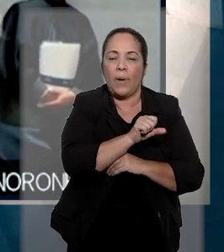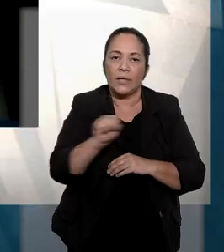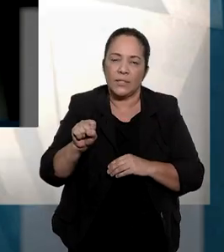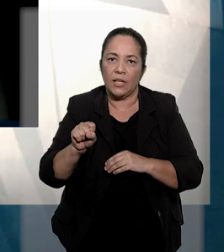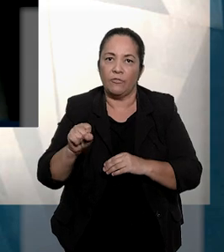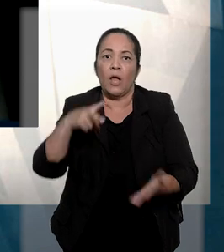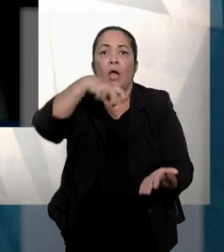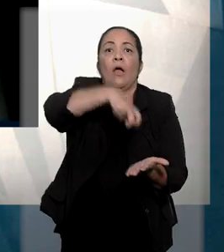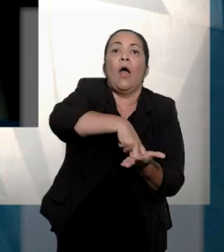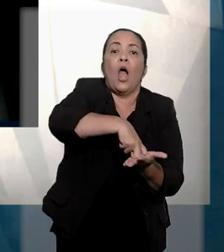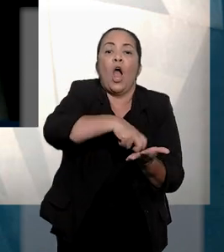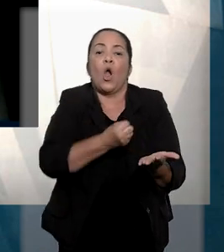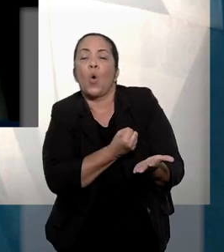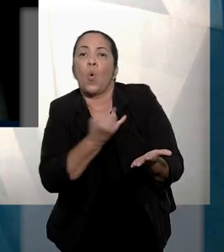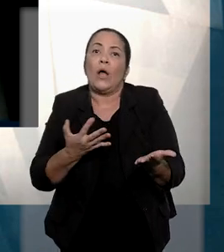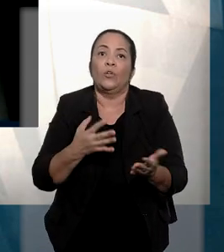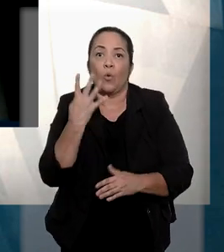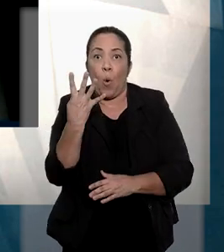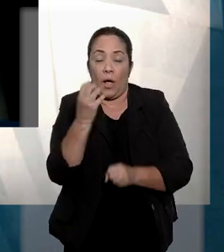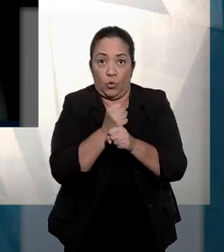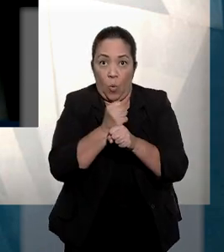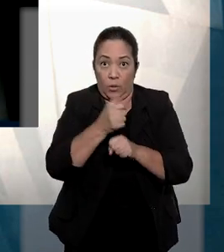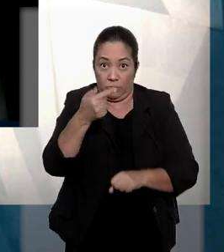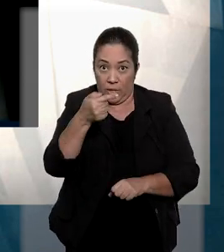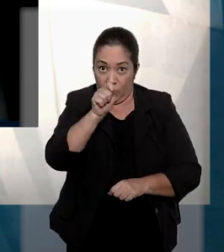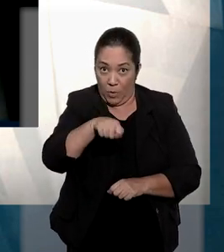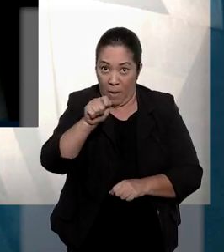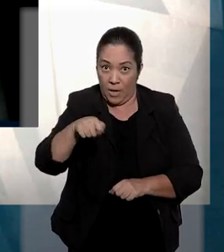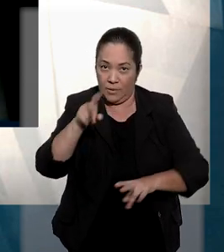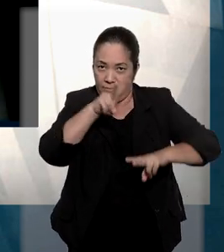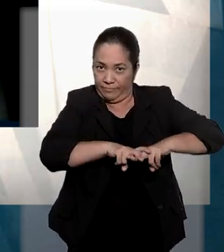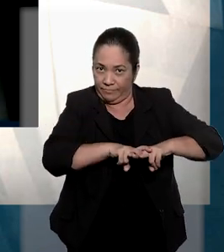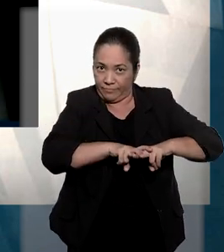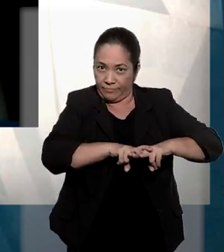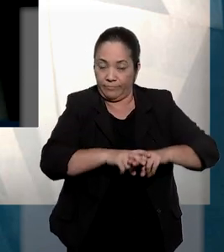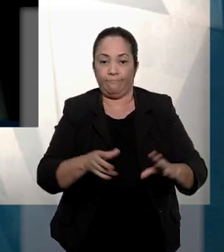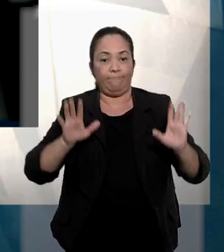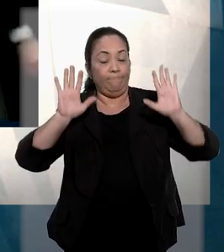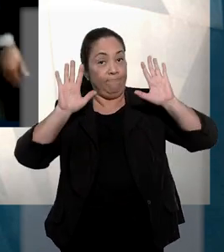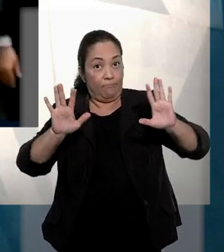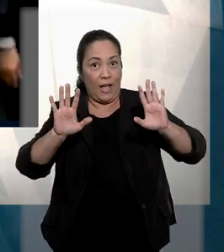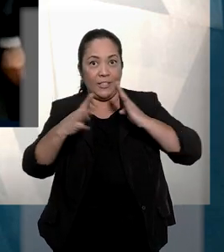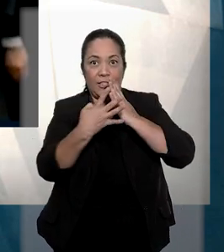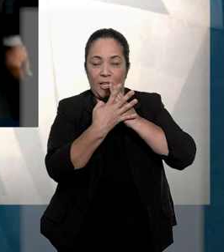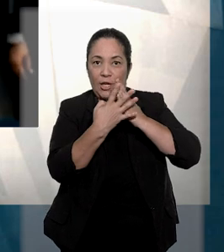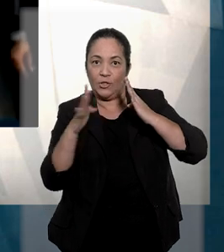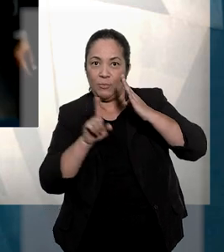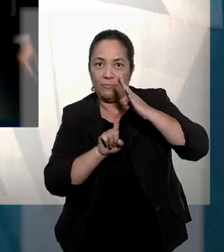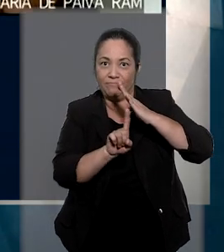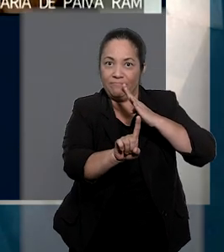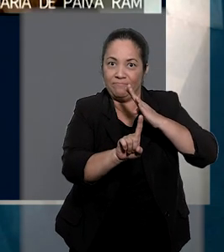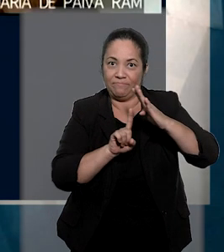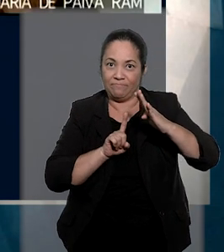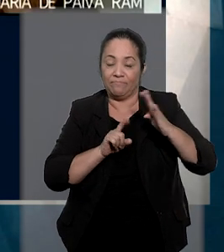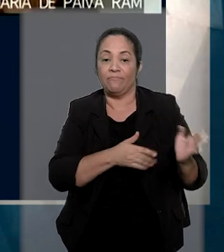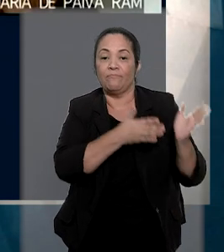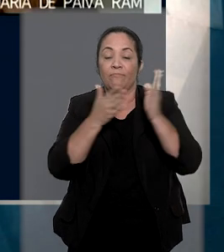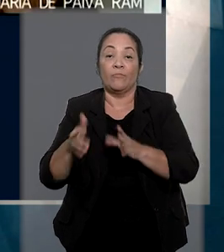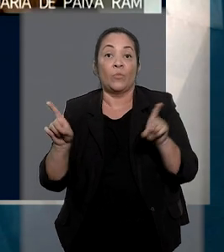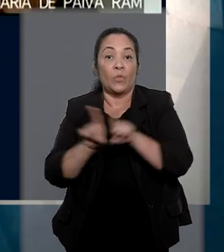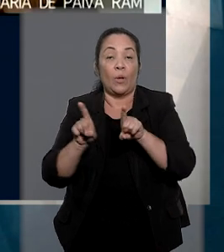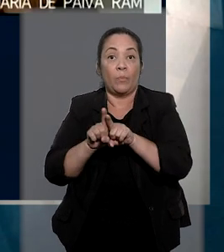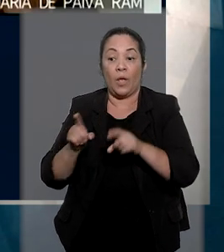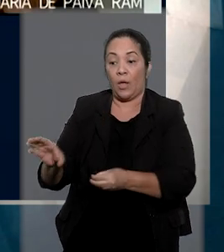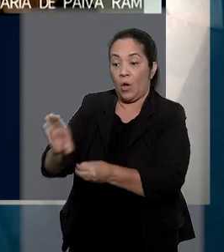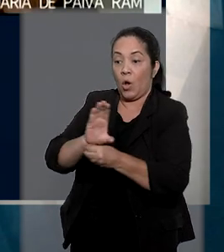a pena estabelecida pelo TRF-4 em quatro anos e sete meses de reclusão, porém, em regime semiaberto. Pelos mesmos